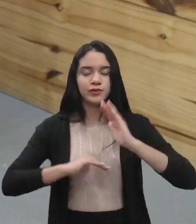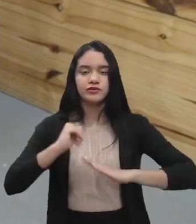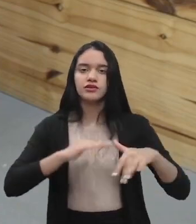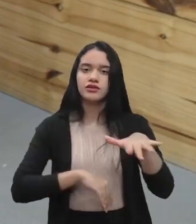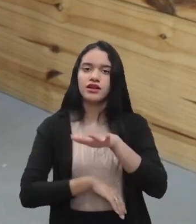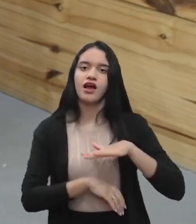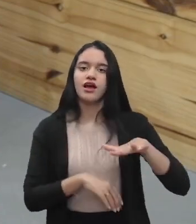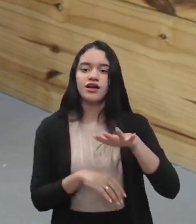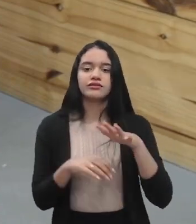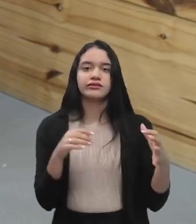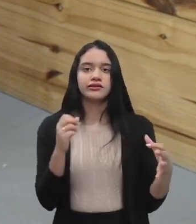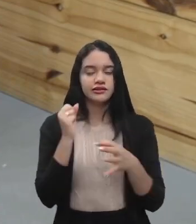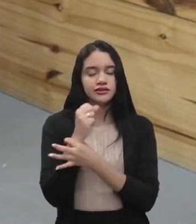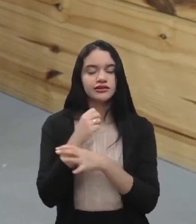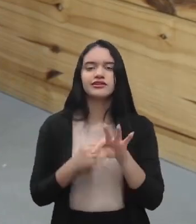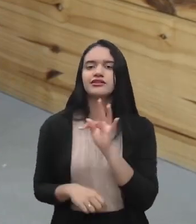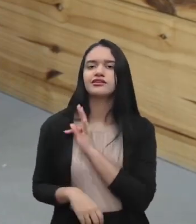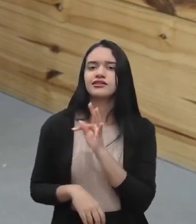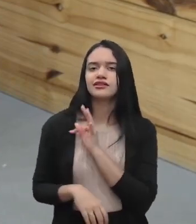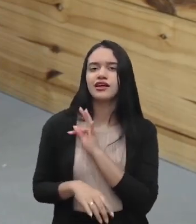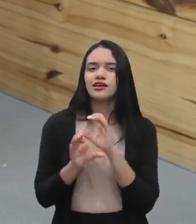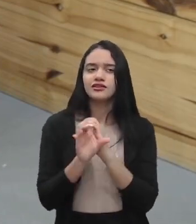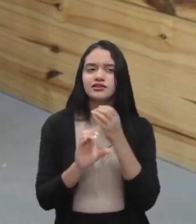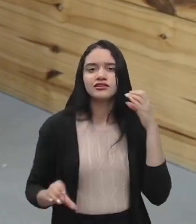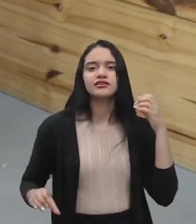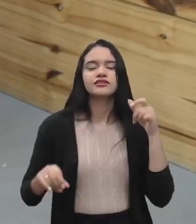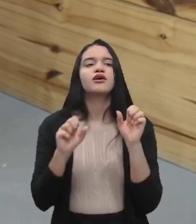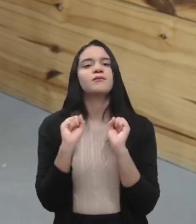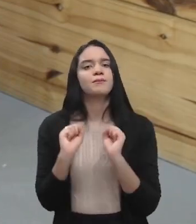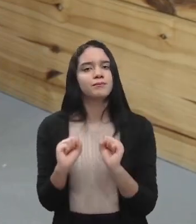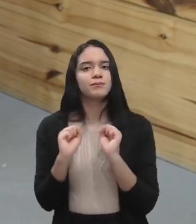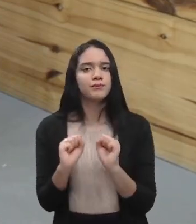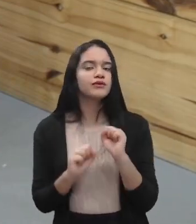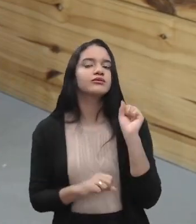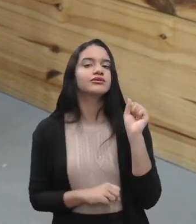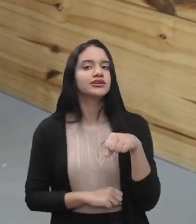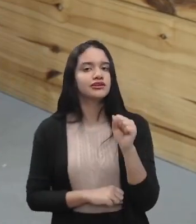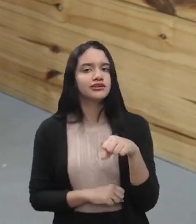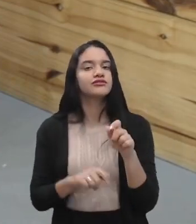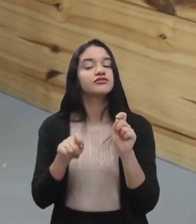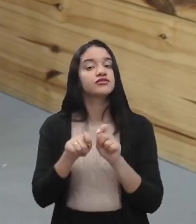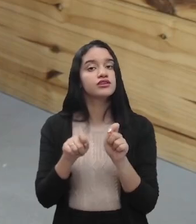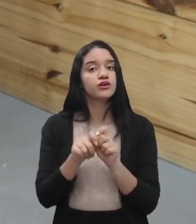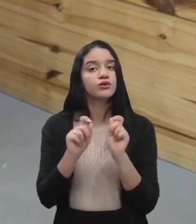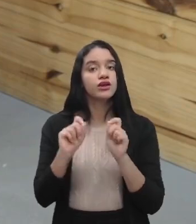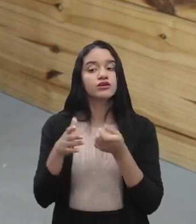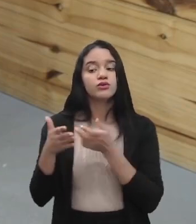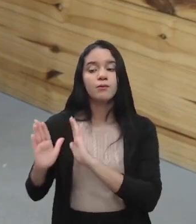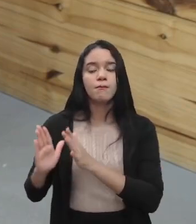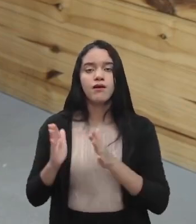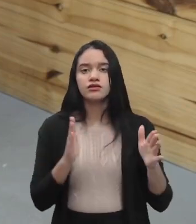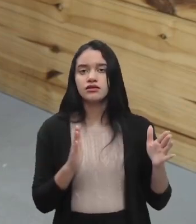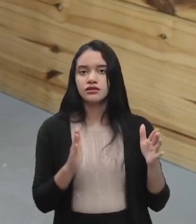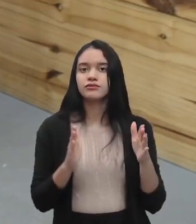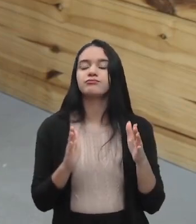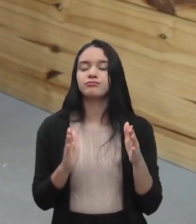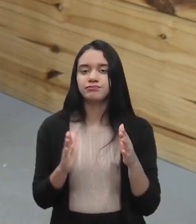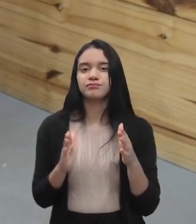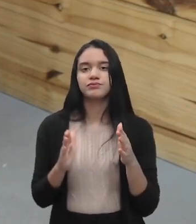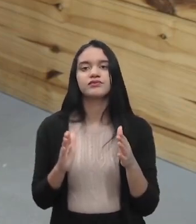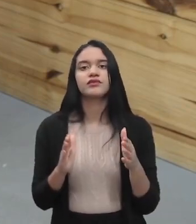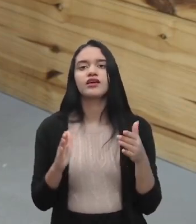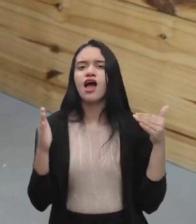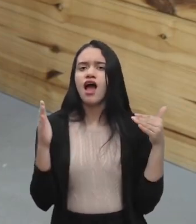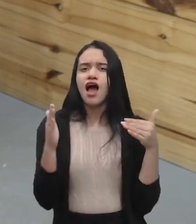da área de segurança, técnicos e engenheiros, eles podem sim fazer parte aí do processo, serem